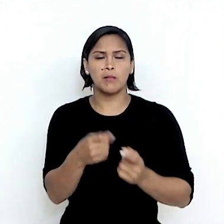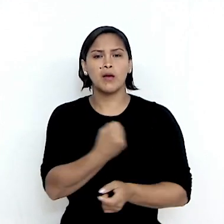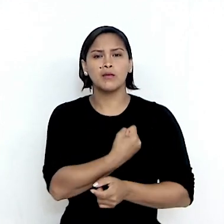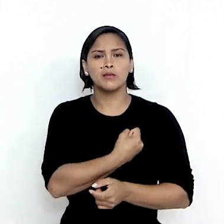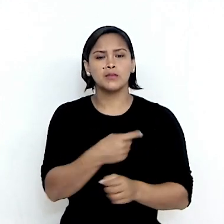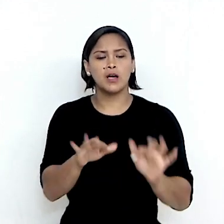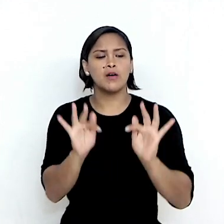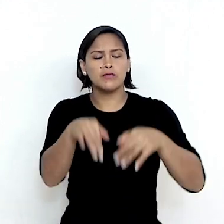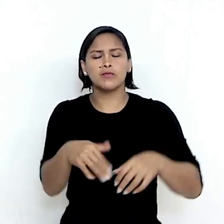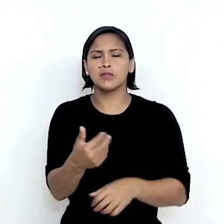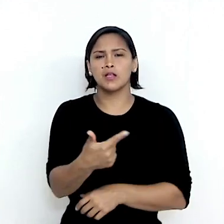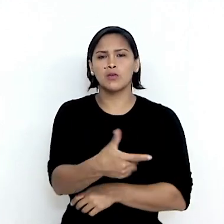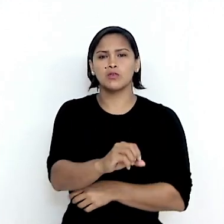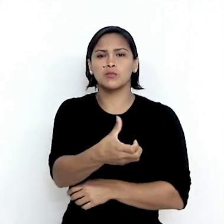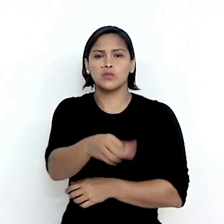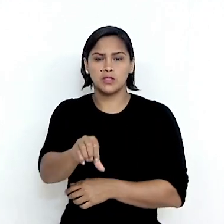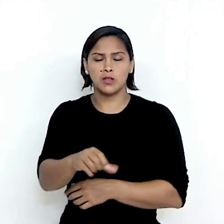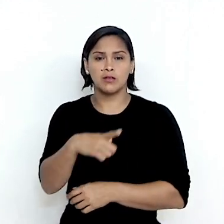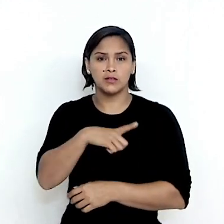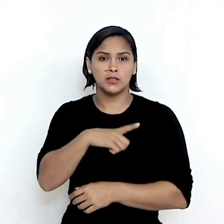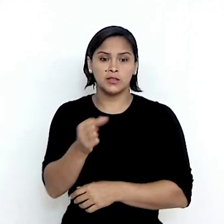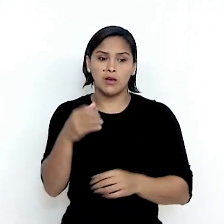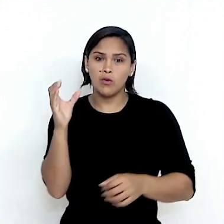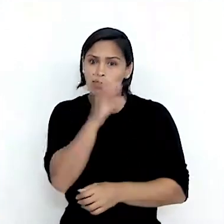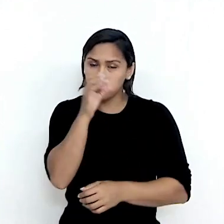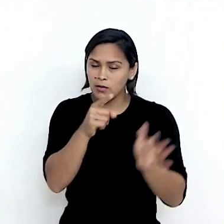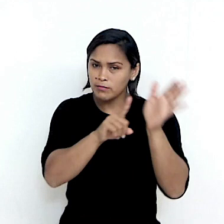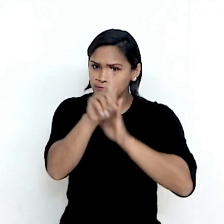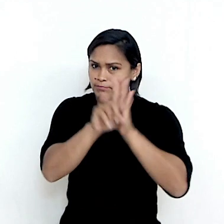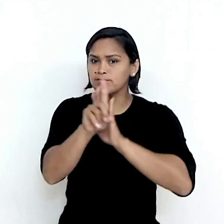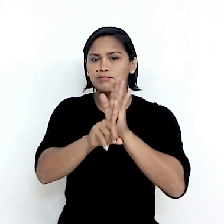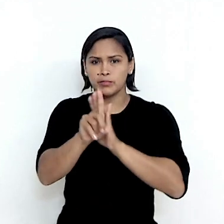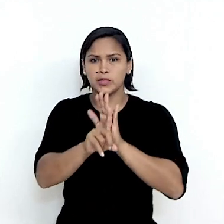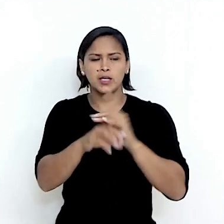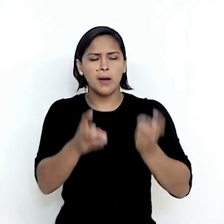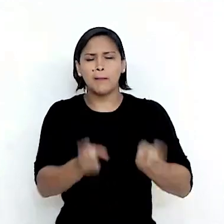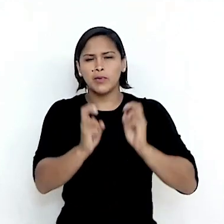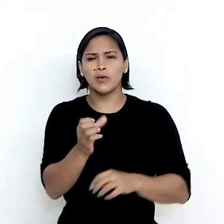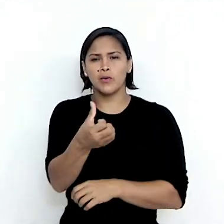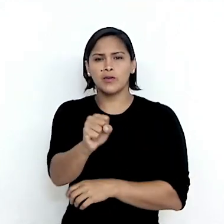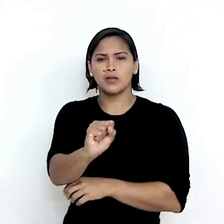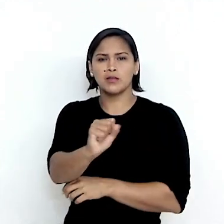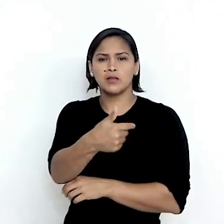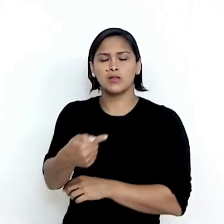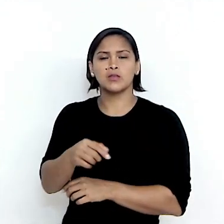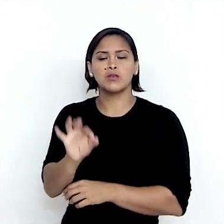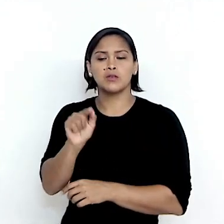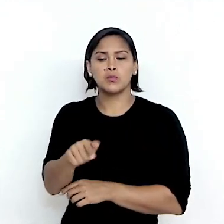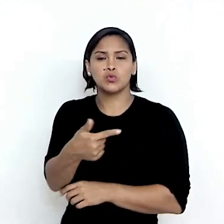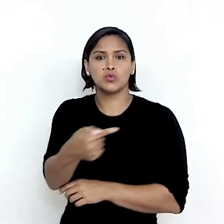ao final de 2019, tivemos uma recente pesquisa, percebemos que 82,7% dos